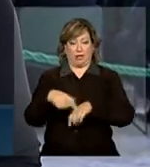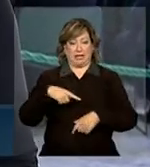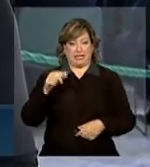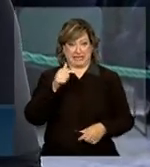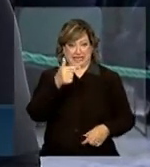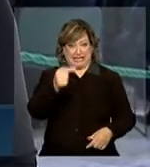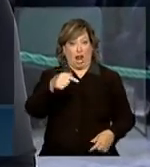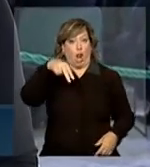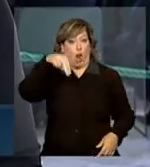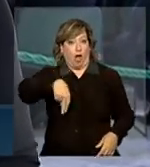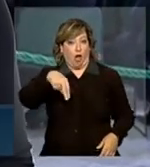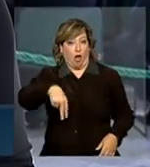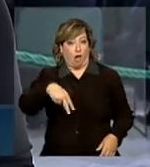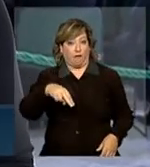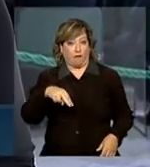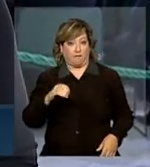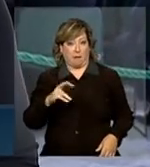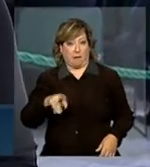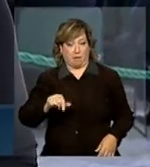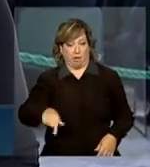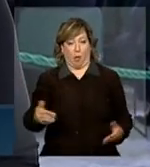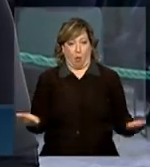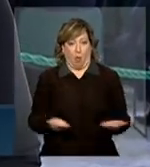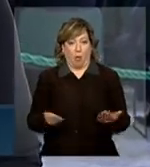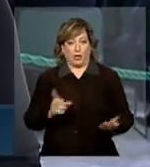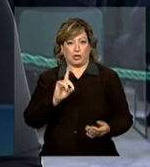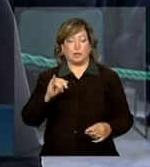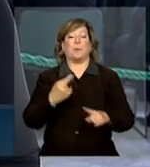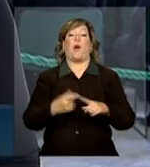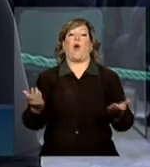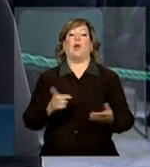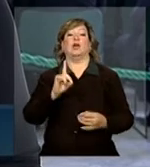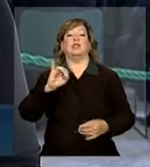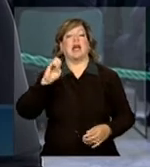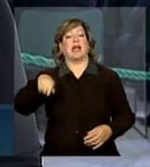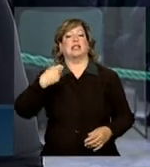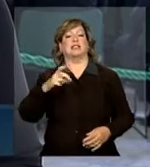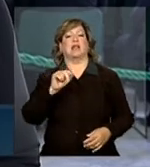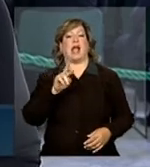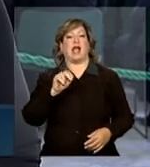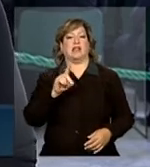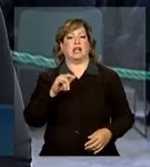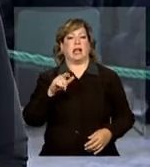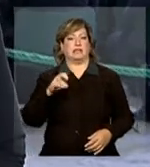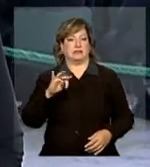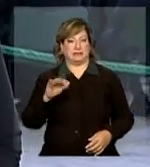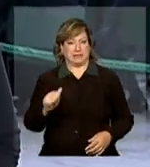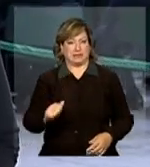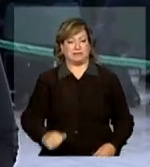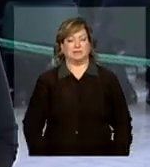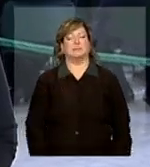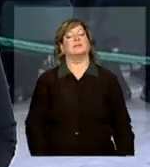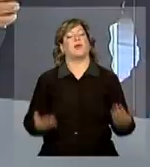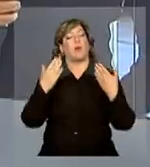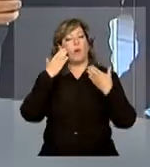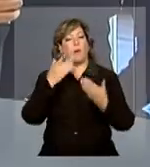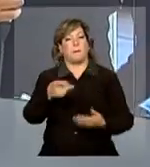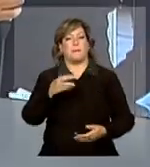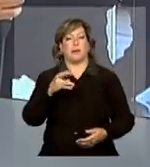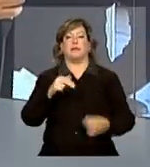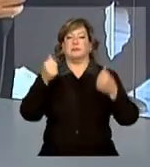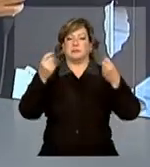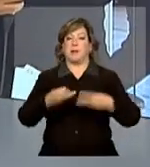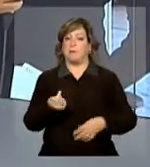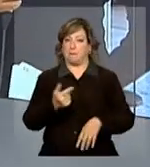assinatura desse decreto foi escolhida porque hoje é o dia do radialista. Obrigada, Malu. Obrigada, Mara.